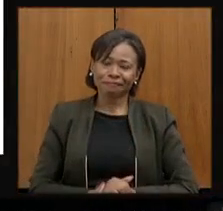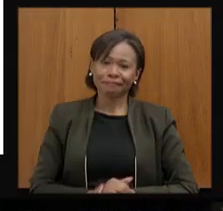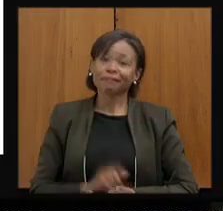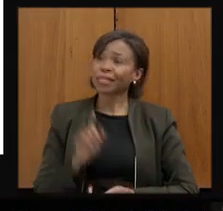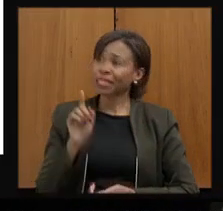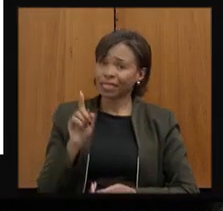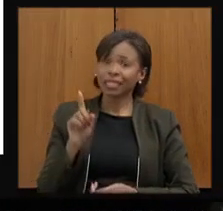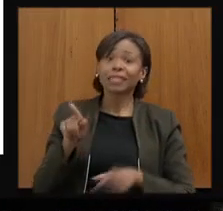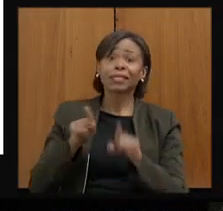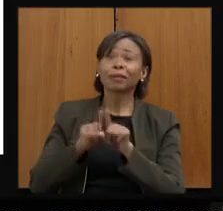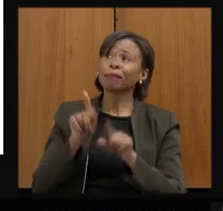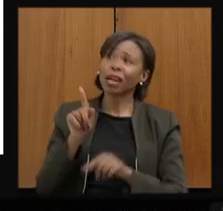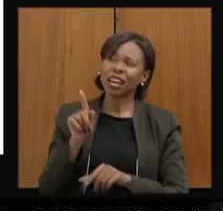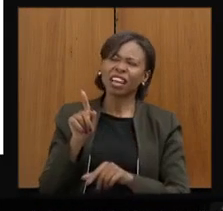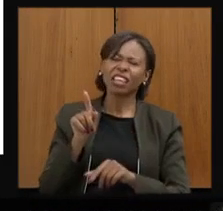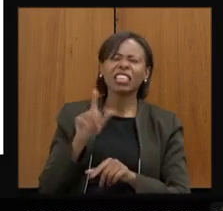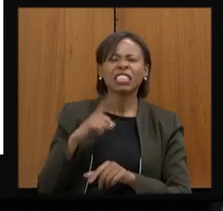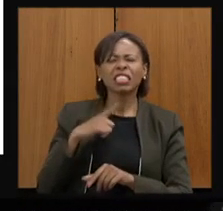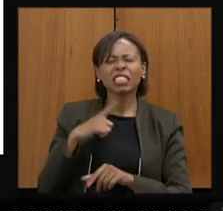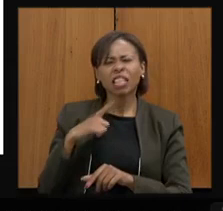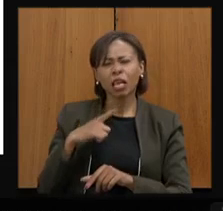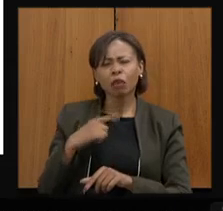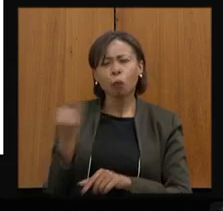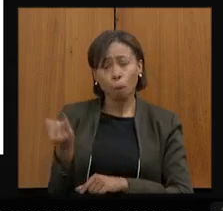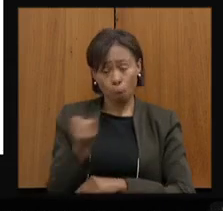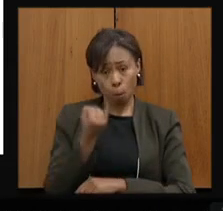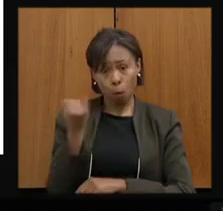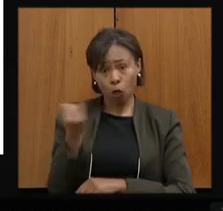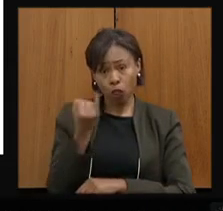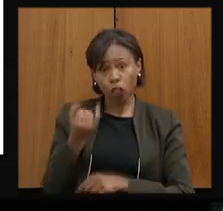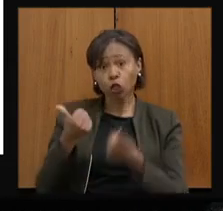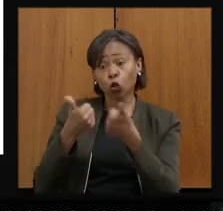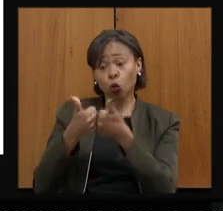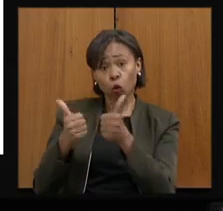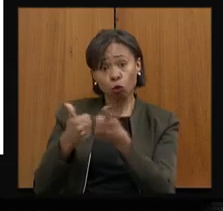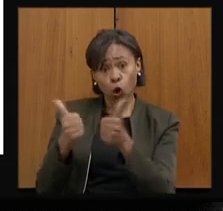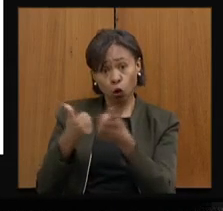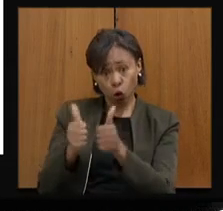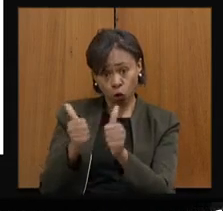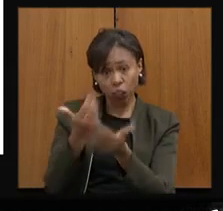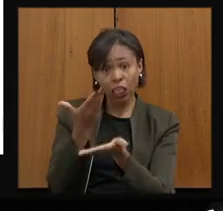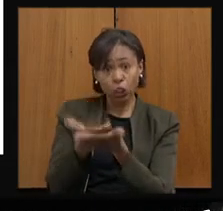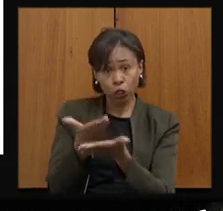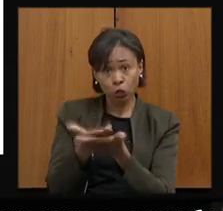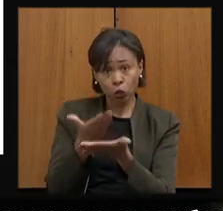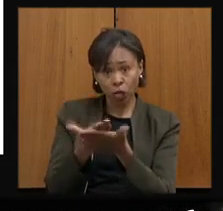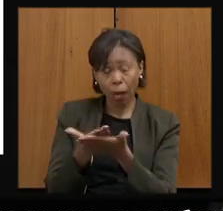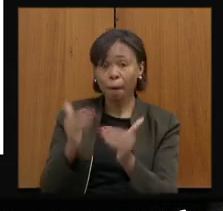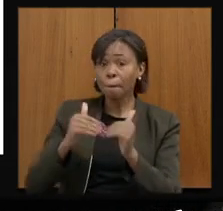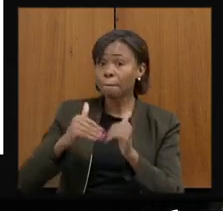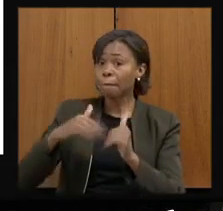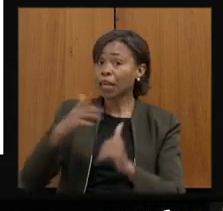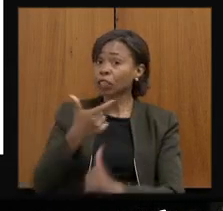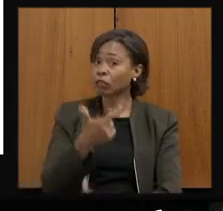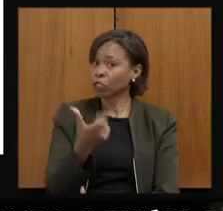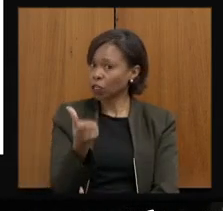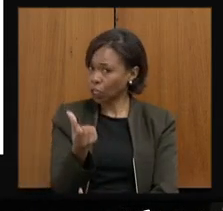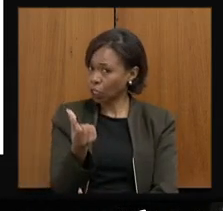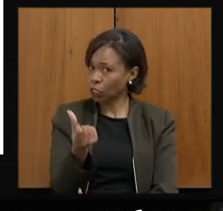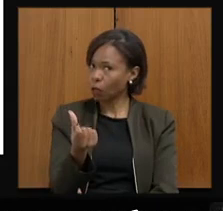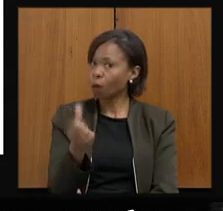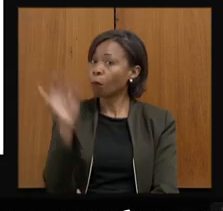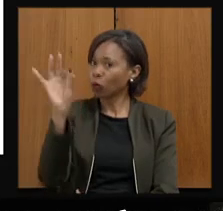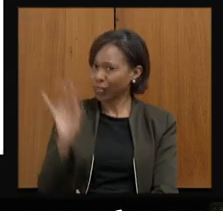Tivemos também um reajuste bastante importante do transporte escolar, de mais de 26% em